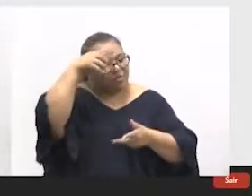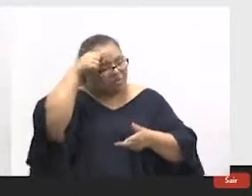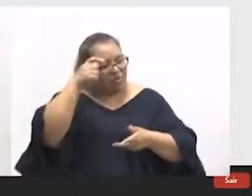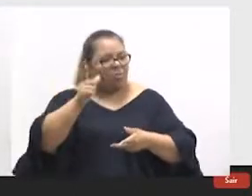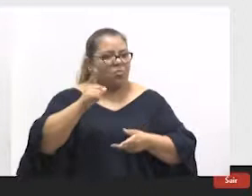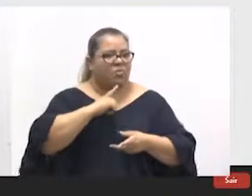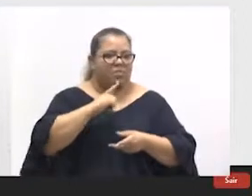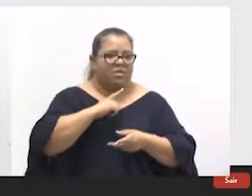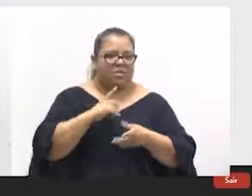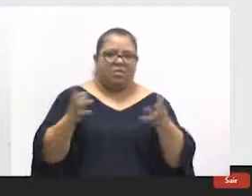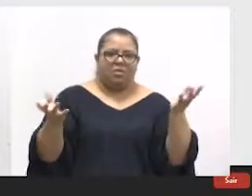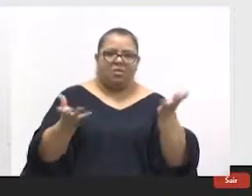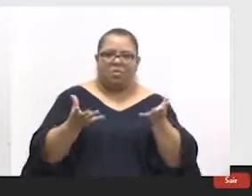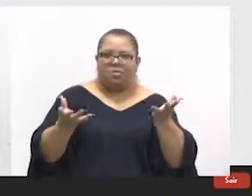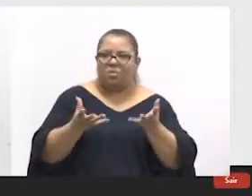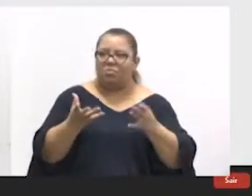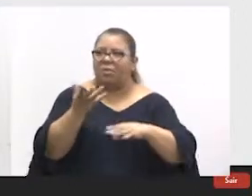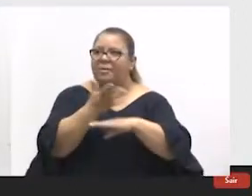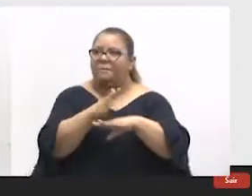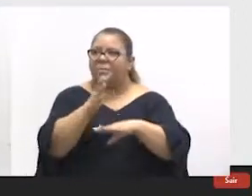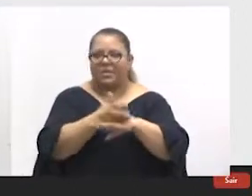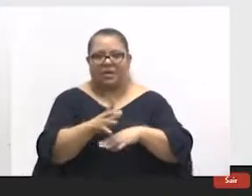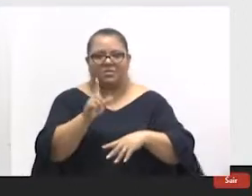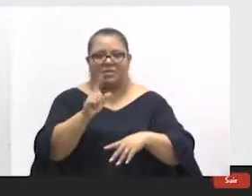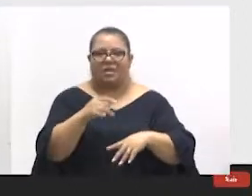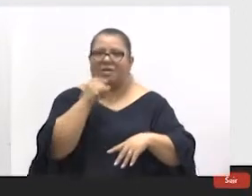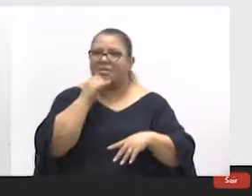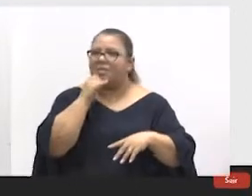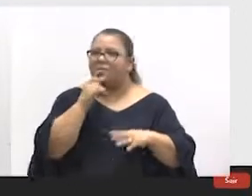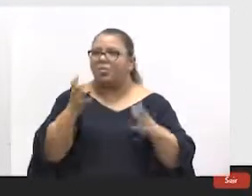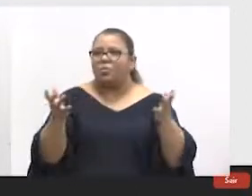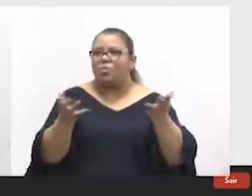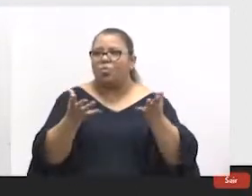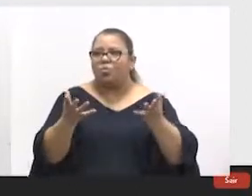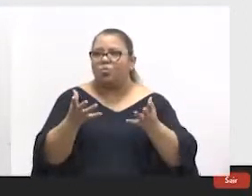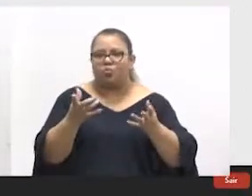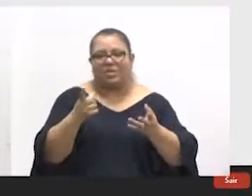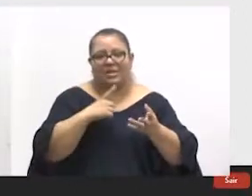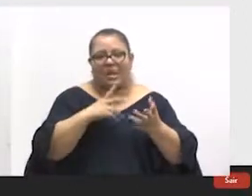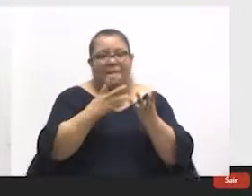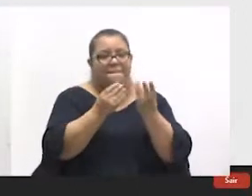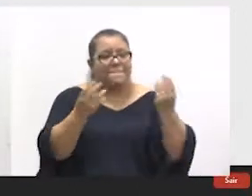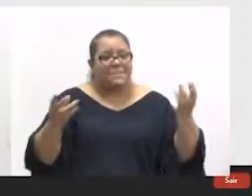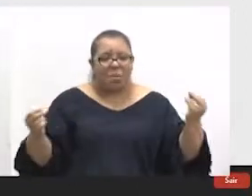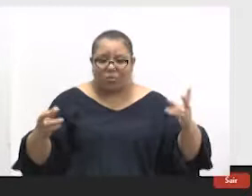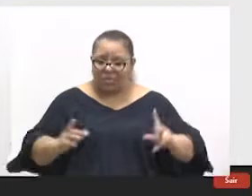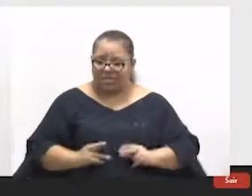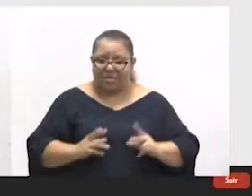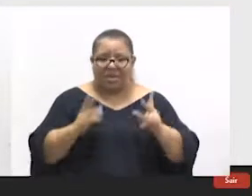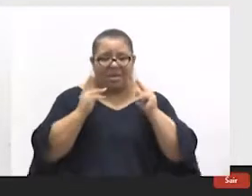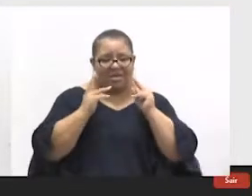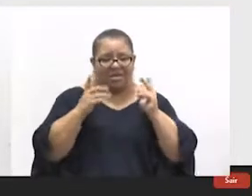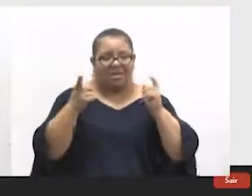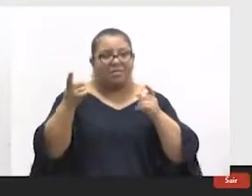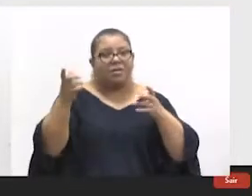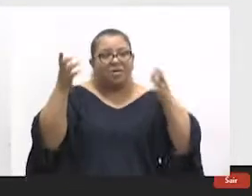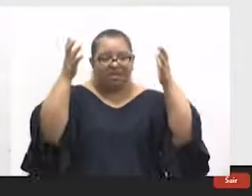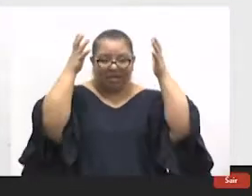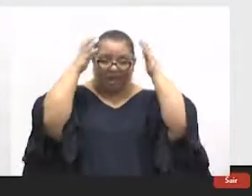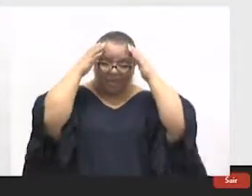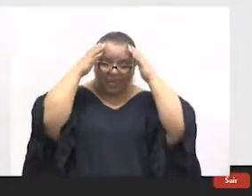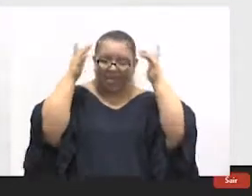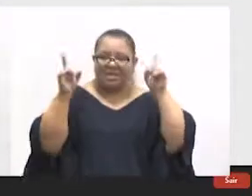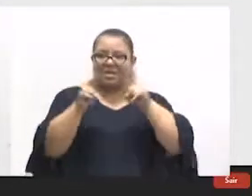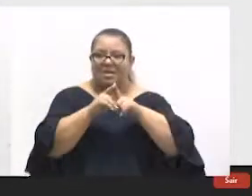gente tem, falando uma parte prática, assim, da PAC, a gente tem muito câncer de cabeça e pescoço, né? O Hospital do